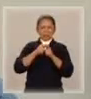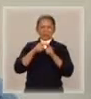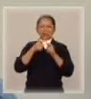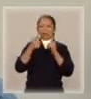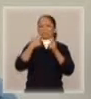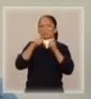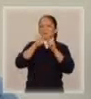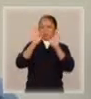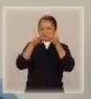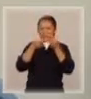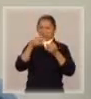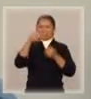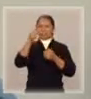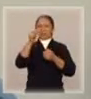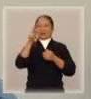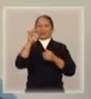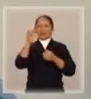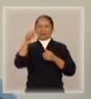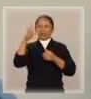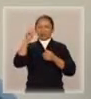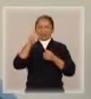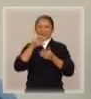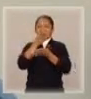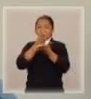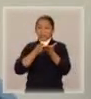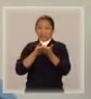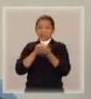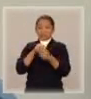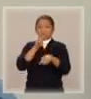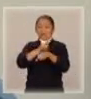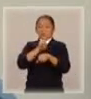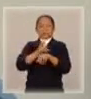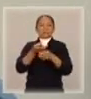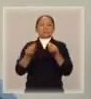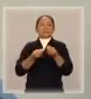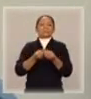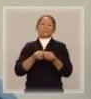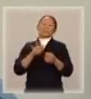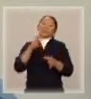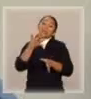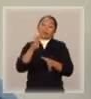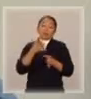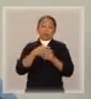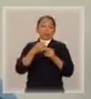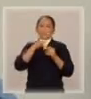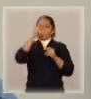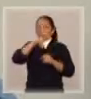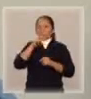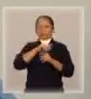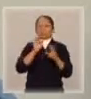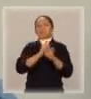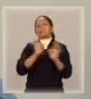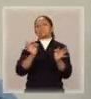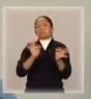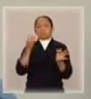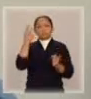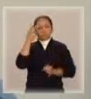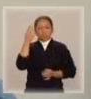Provavelmente, sim. Não com tanto grau de intensidade. Mas ela foi uma